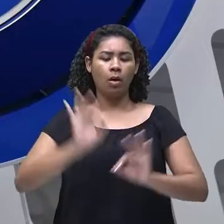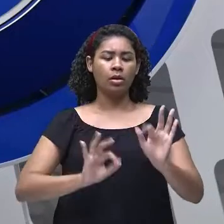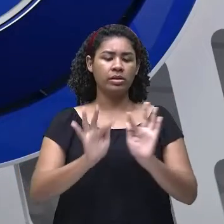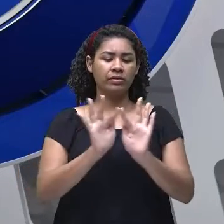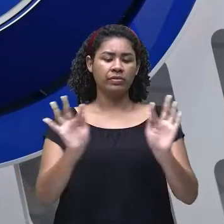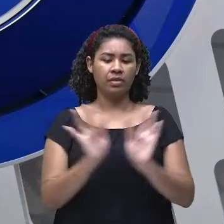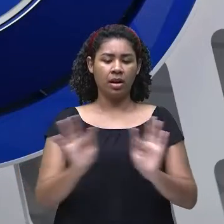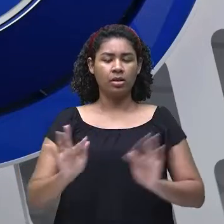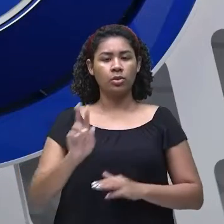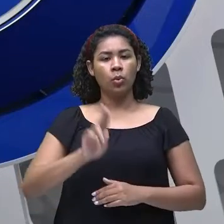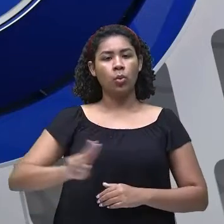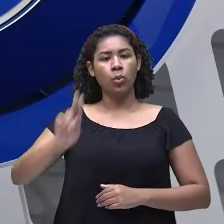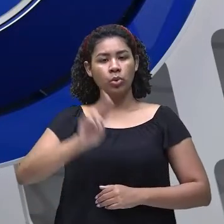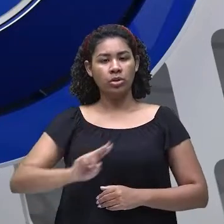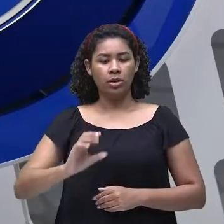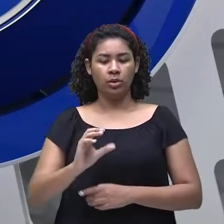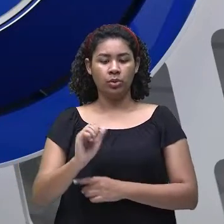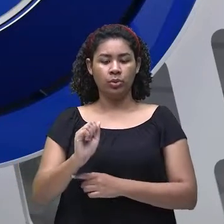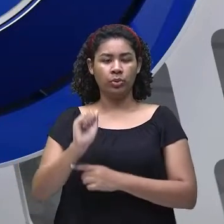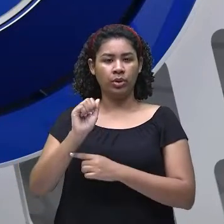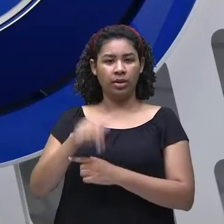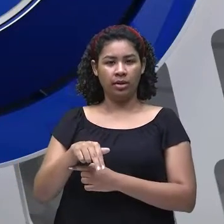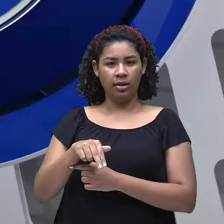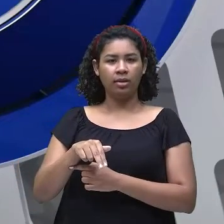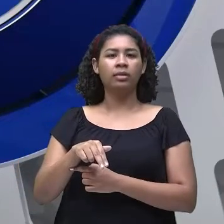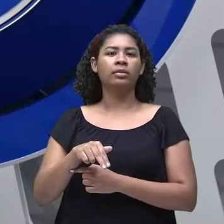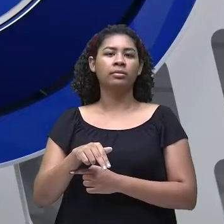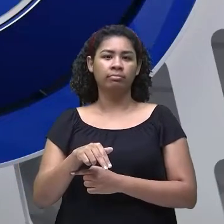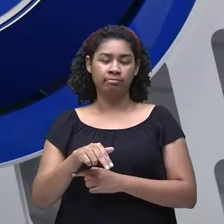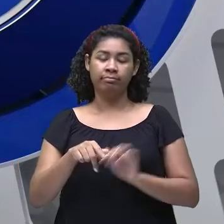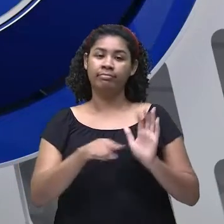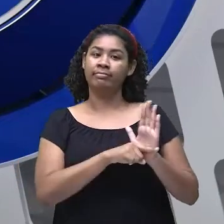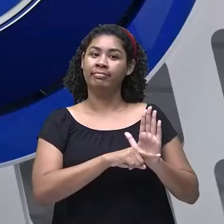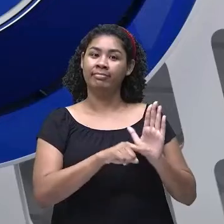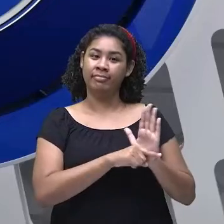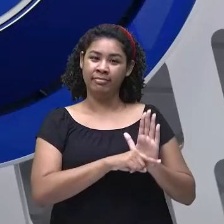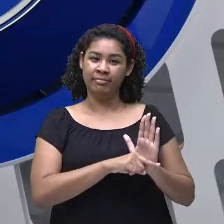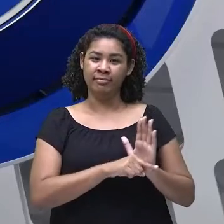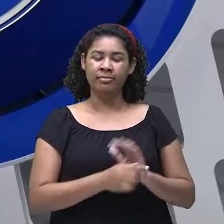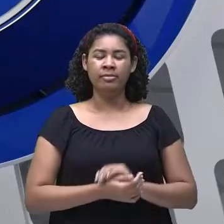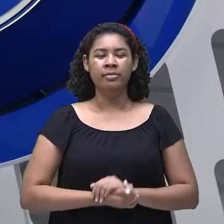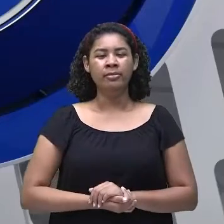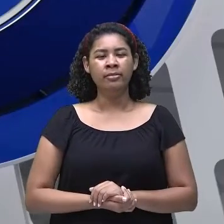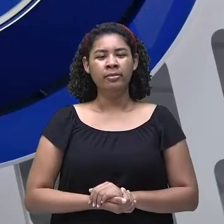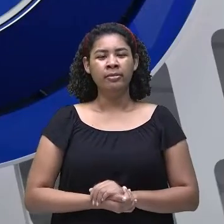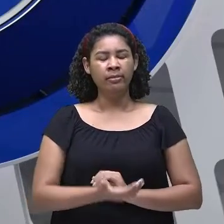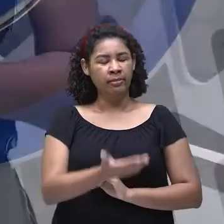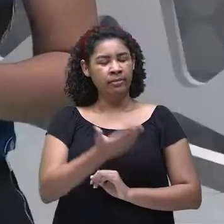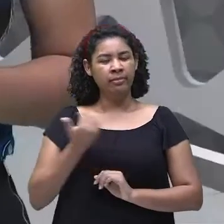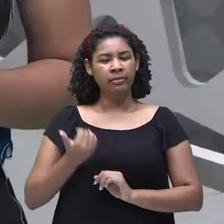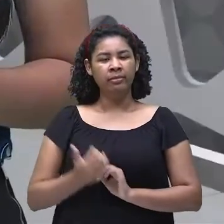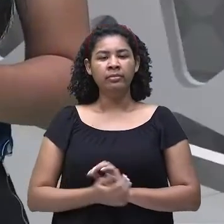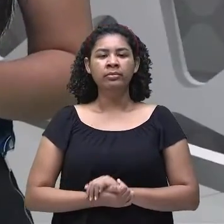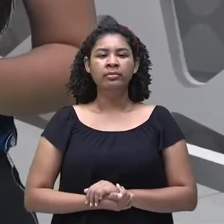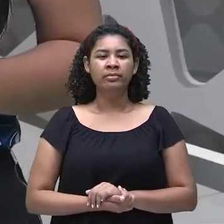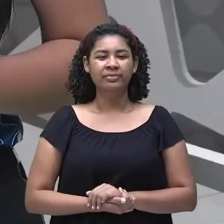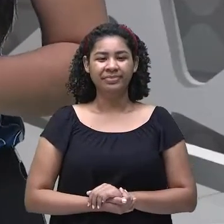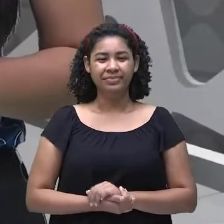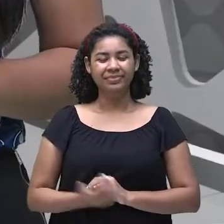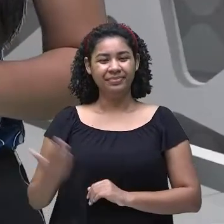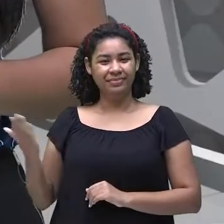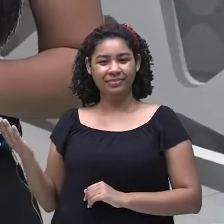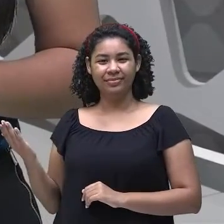utilizando o verbo modal can na forma negativa. Vamos dar uma olhadinha aqui. Olha só.